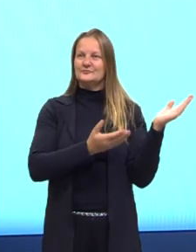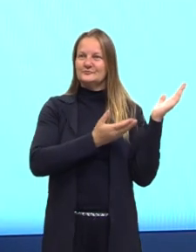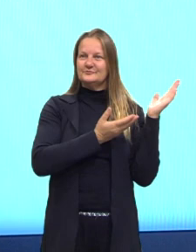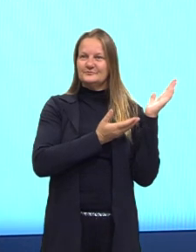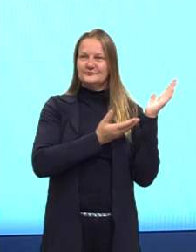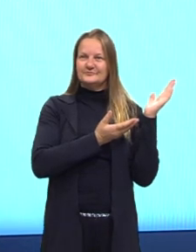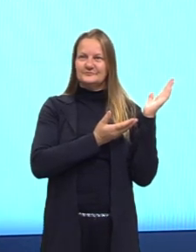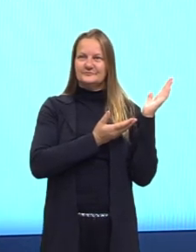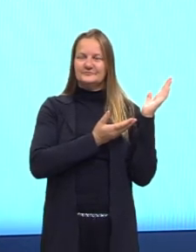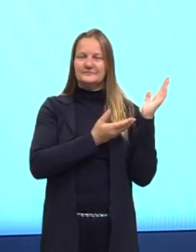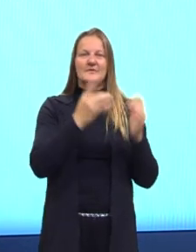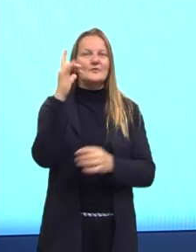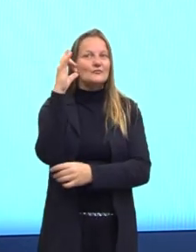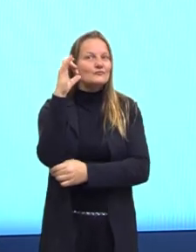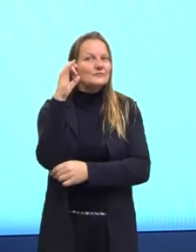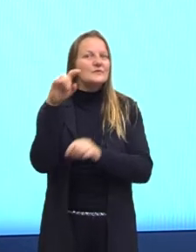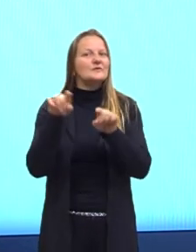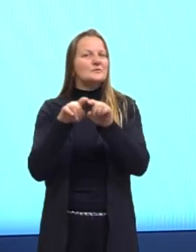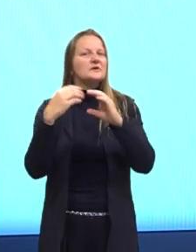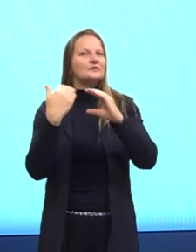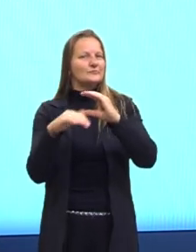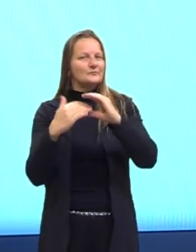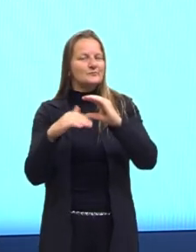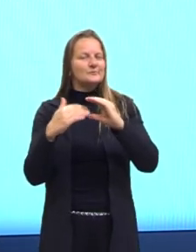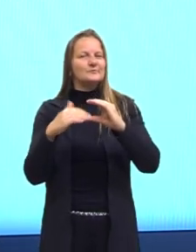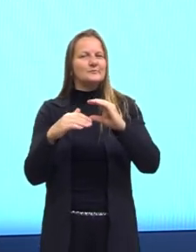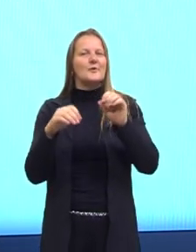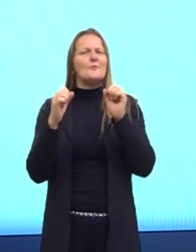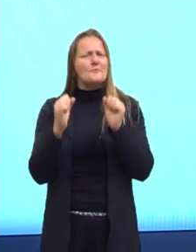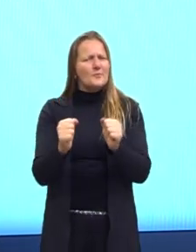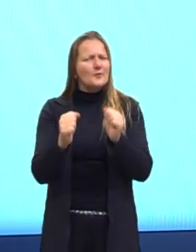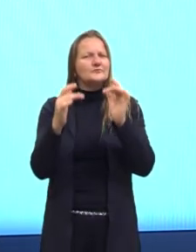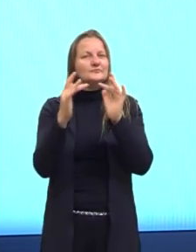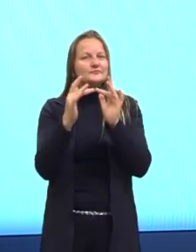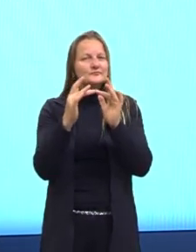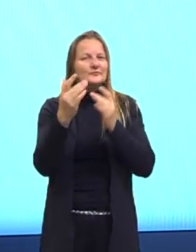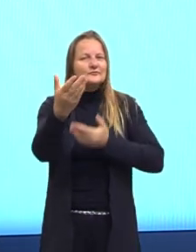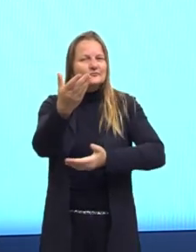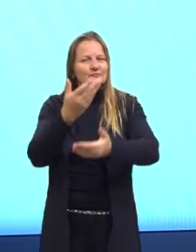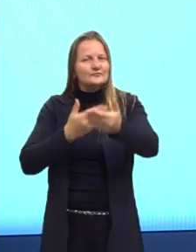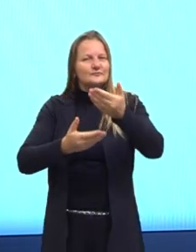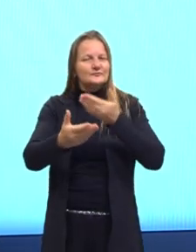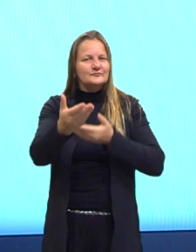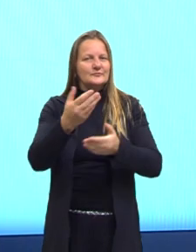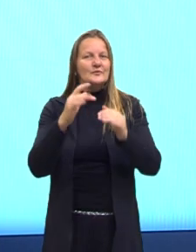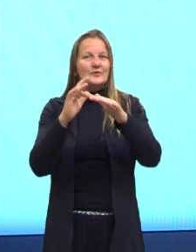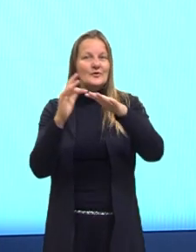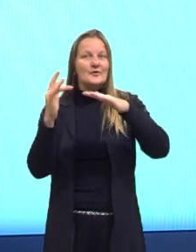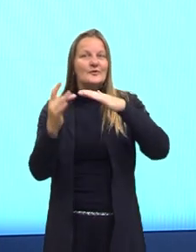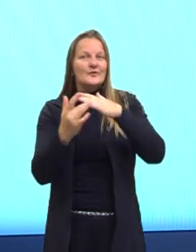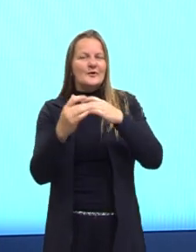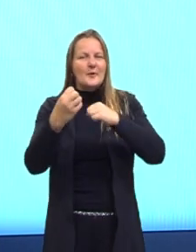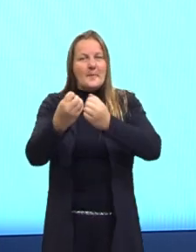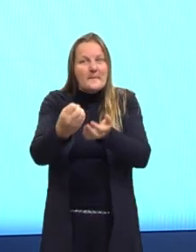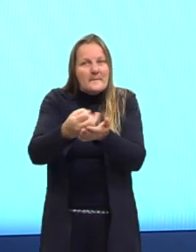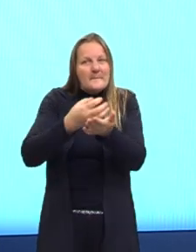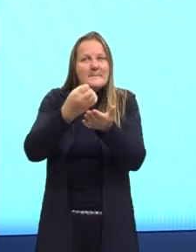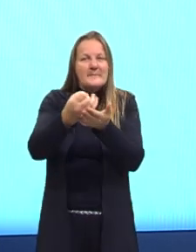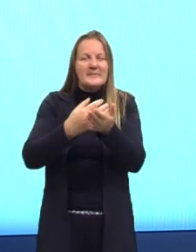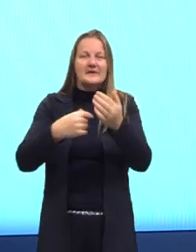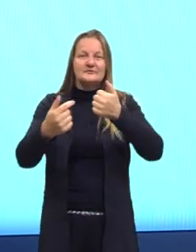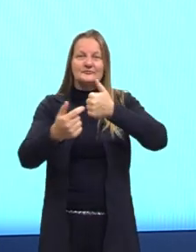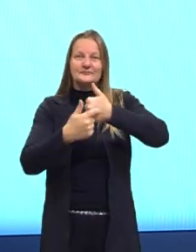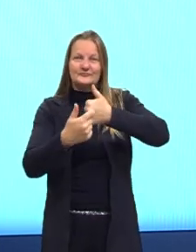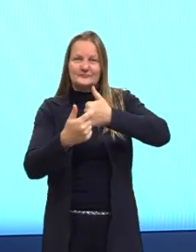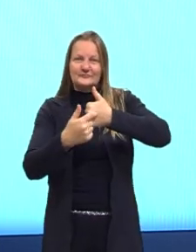Instagram pessoal e também o meu e-mail educar, né? E vocês podem me procurar aí nas redes, me mandar mensagem, me marcar nos